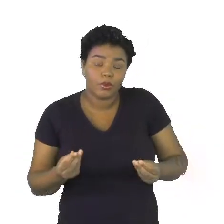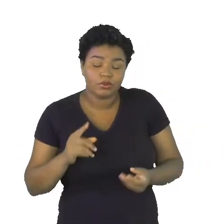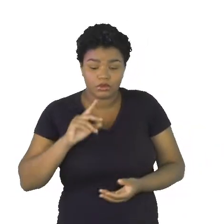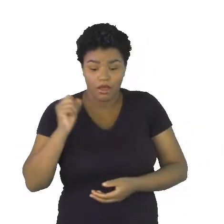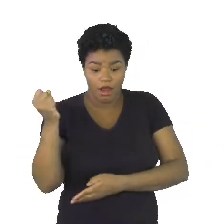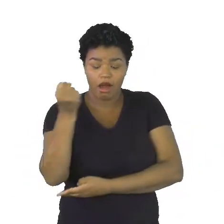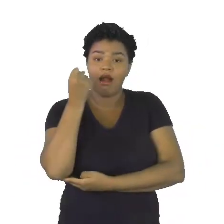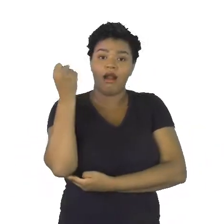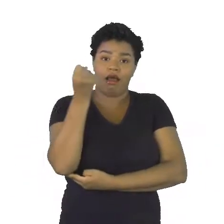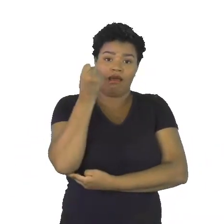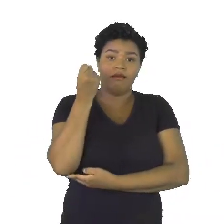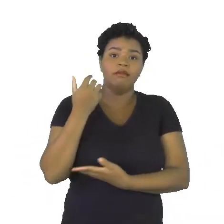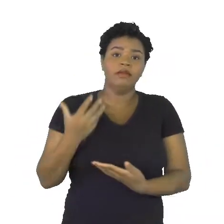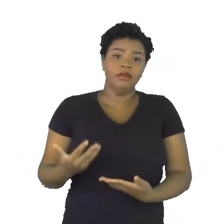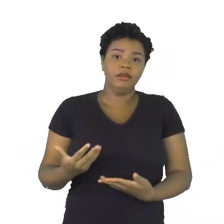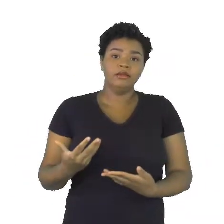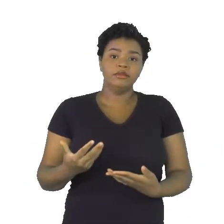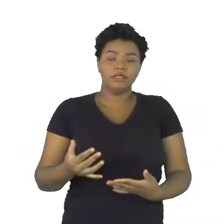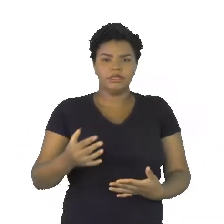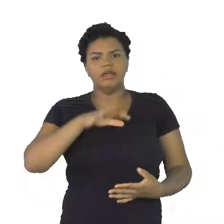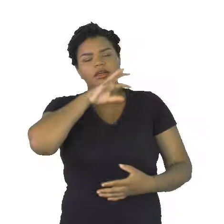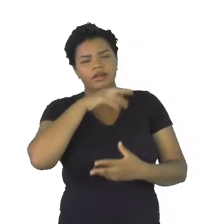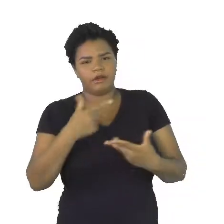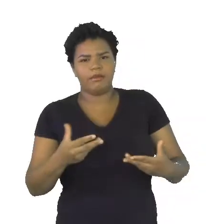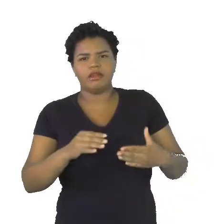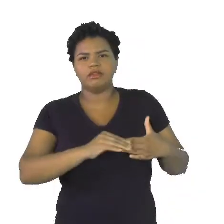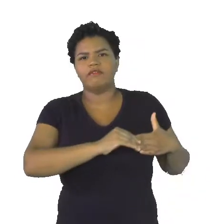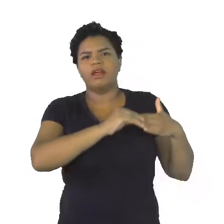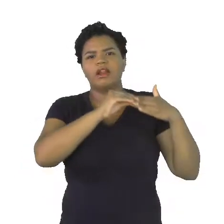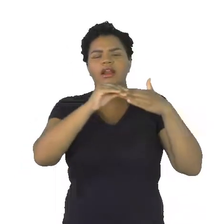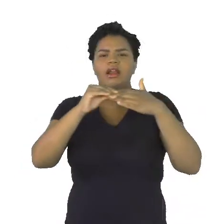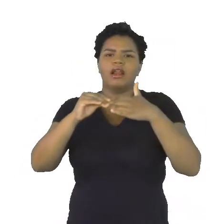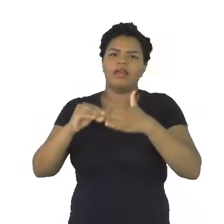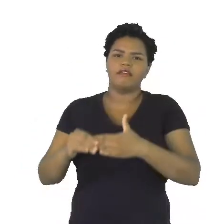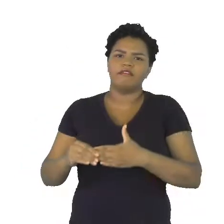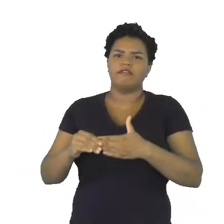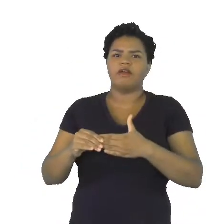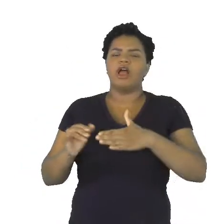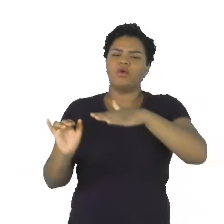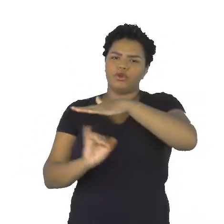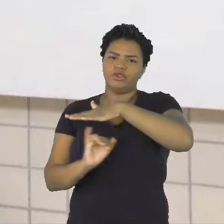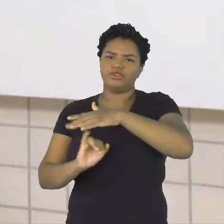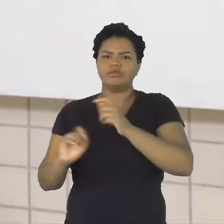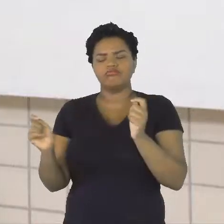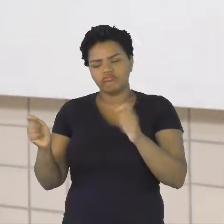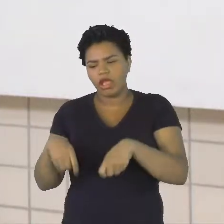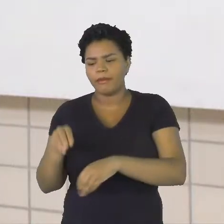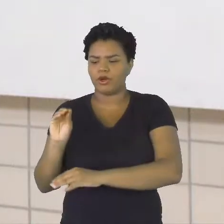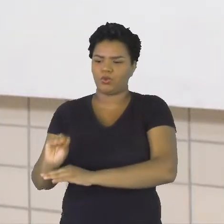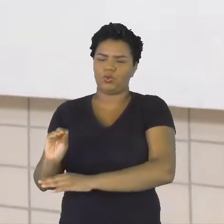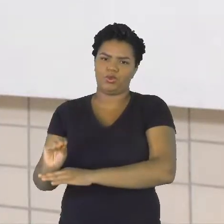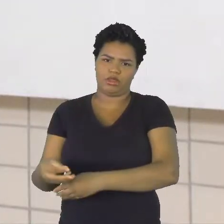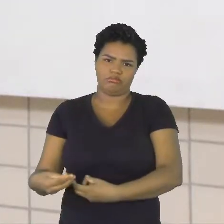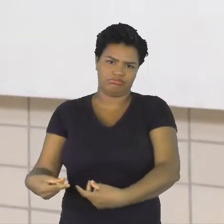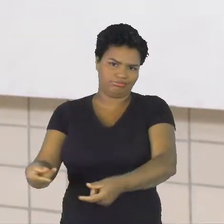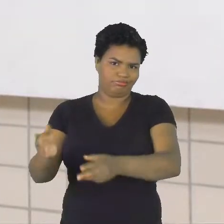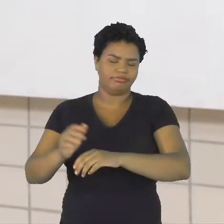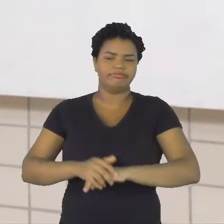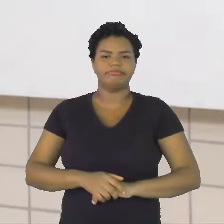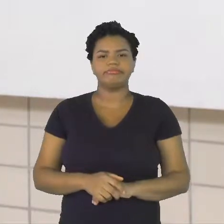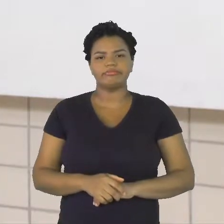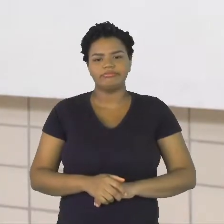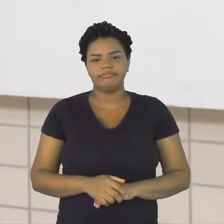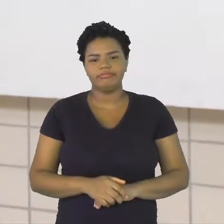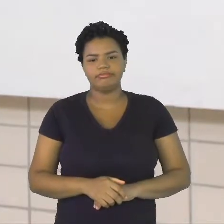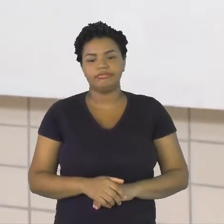esse animal vai ser conduzido, encaminhado para uma instituição que possa cuidar dele. Além